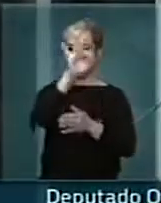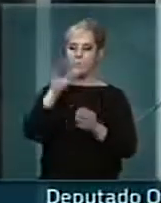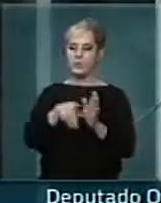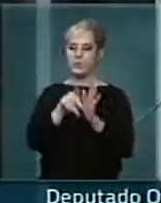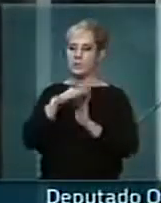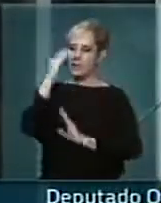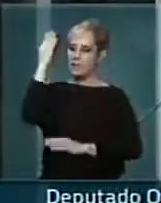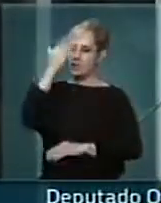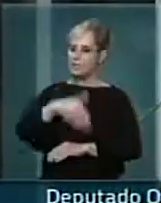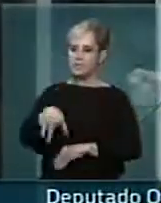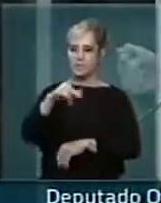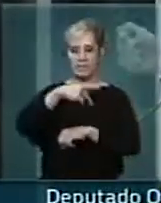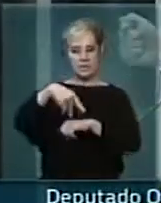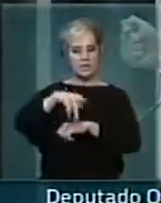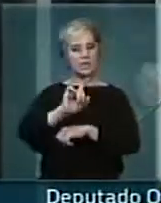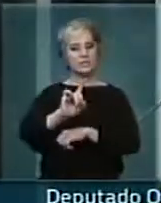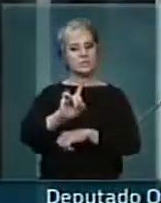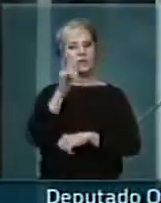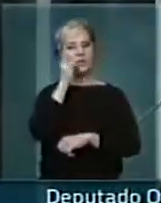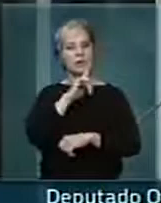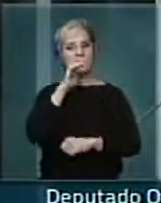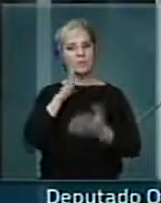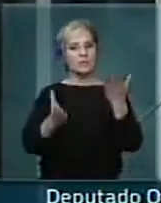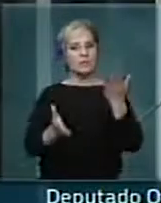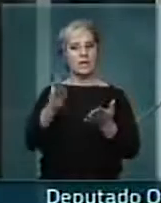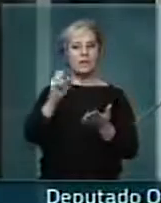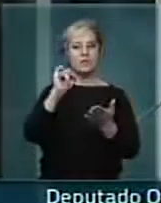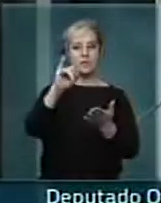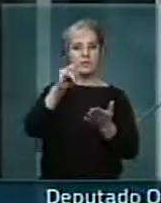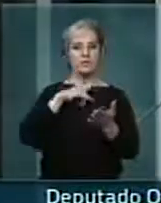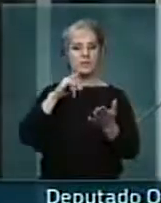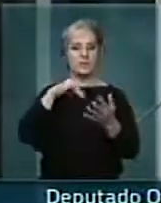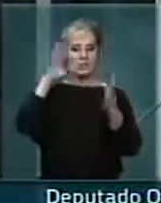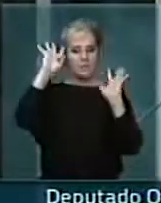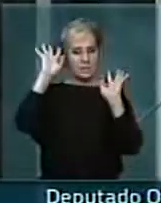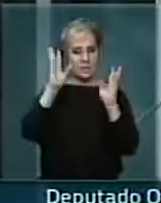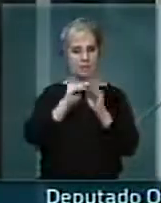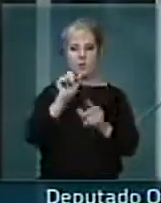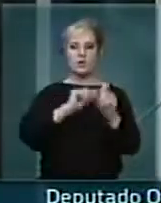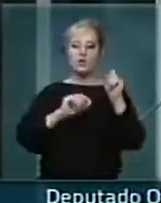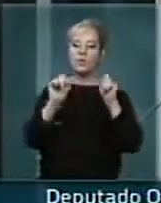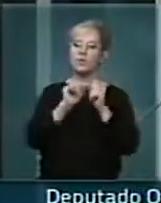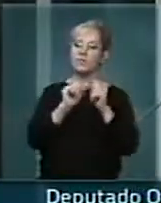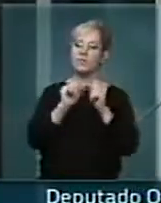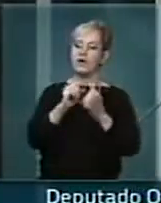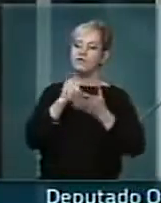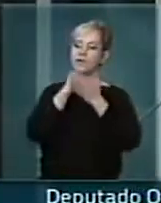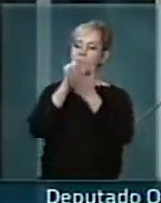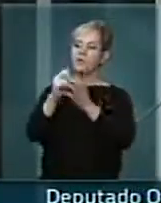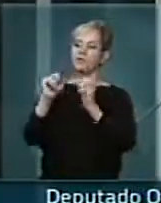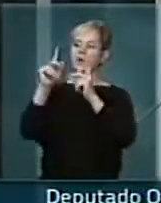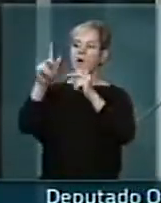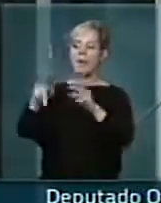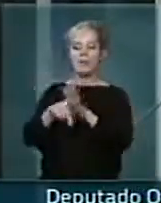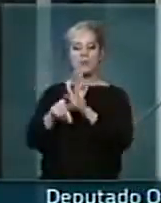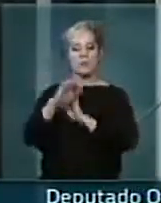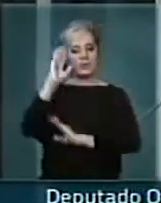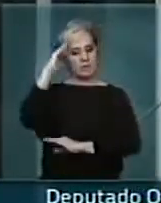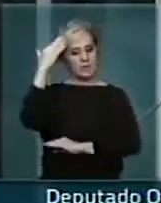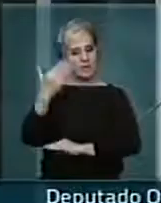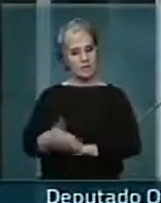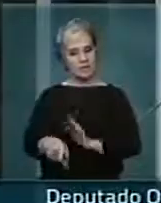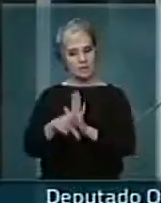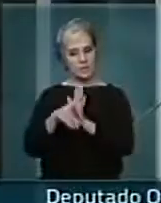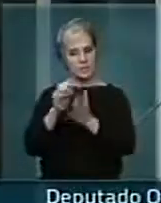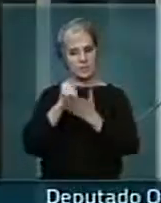ela só pode ser medida se considerar o que se pratica em prol dos seus aposentados, a dignidade dos seus